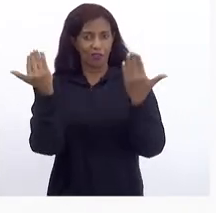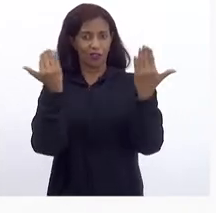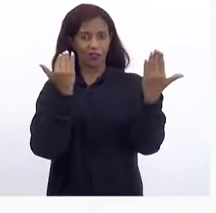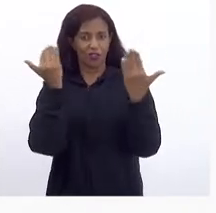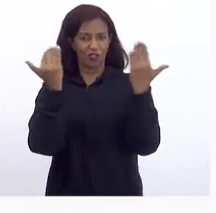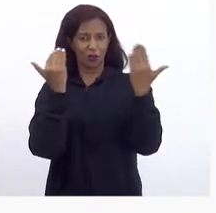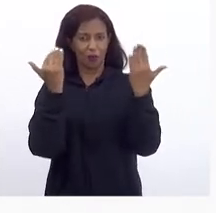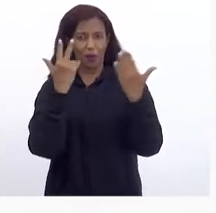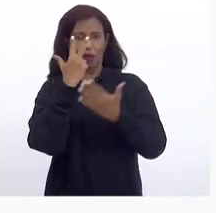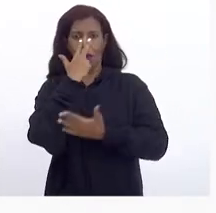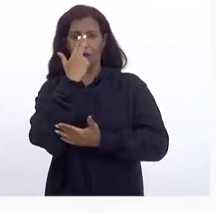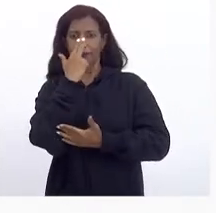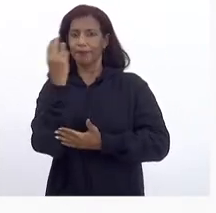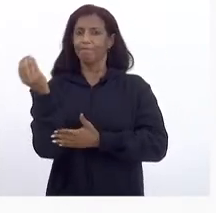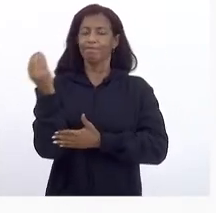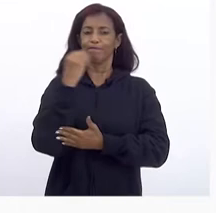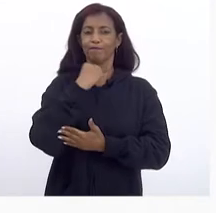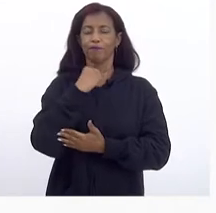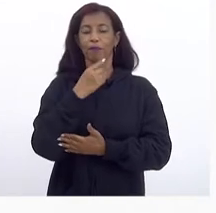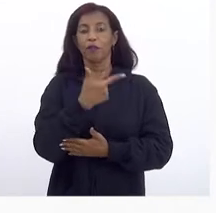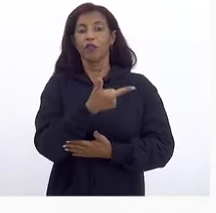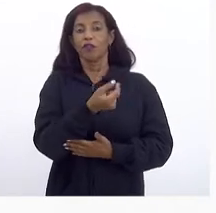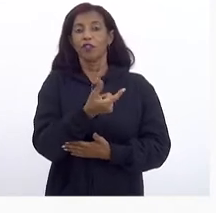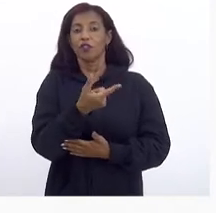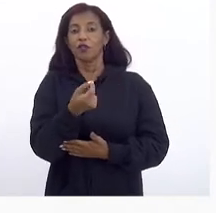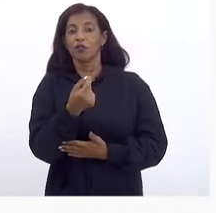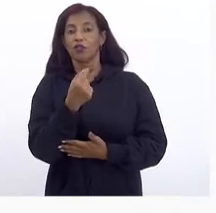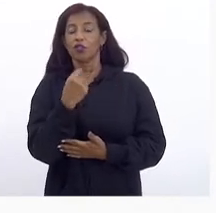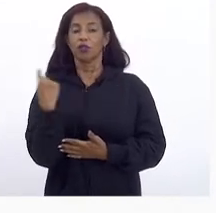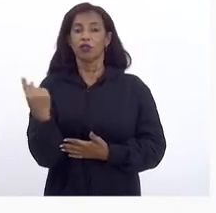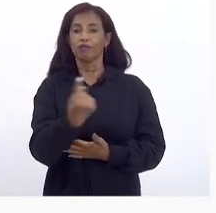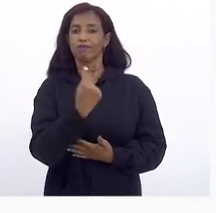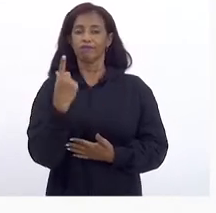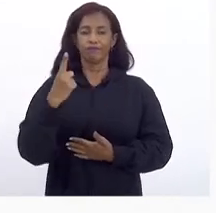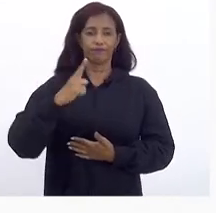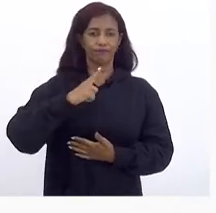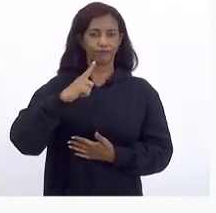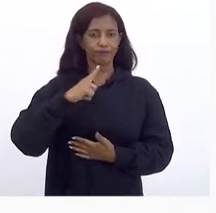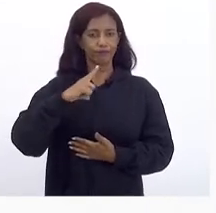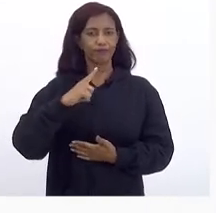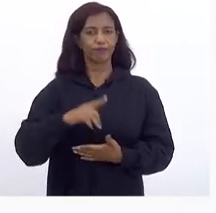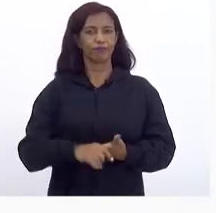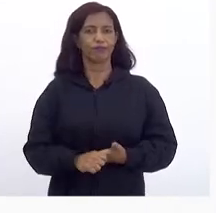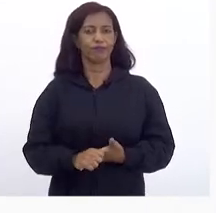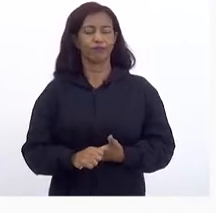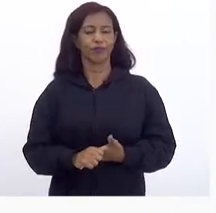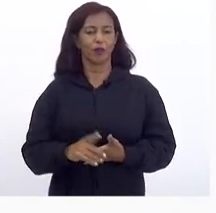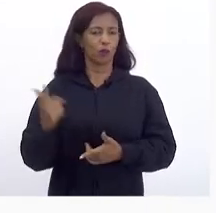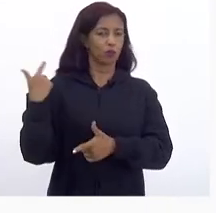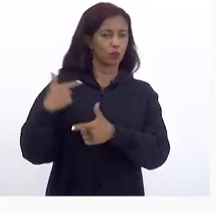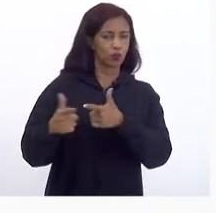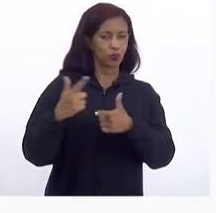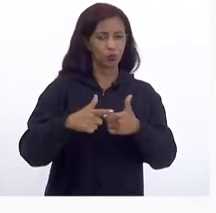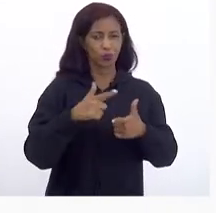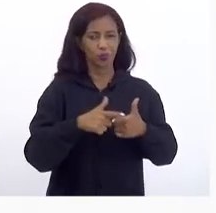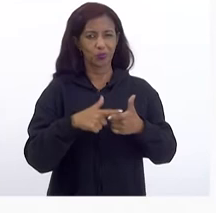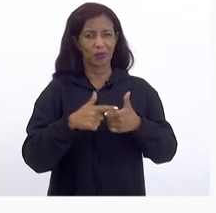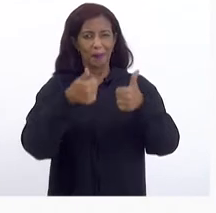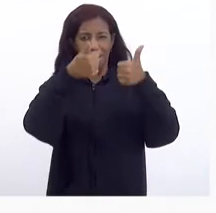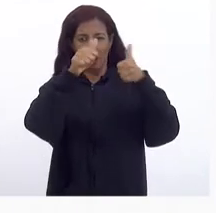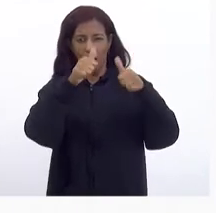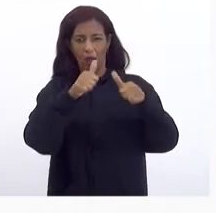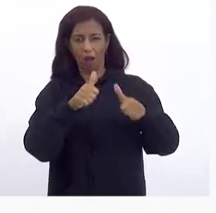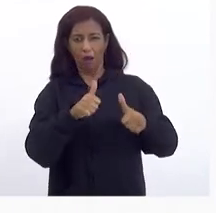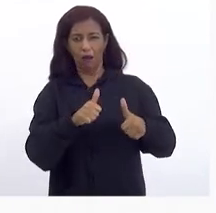muito Frágil Porque Em 2020 Nós tivemos Uma Recessão E tivemos Uma queda